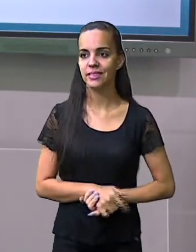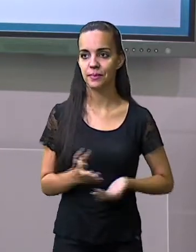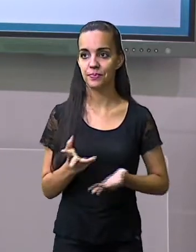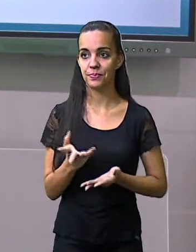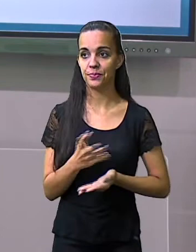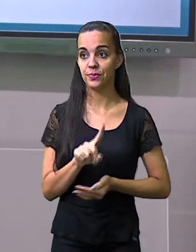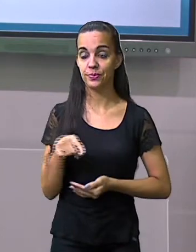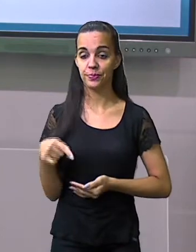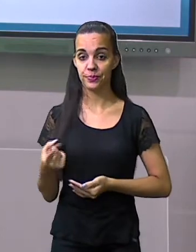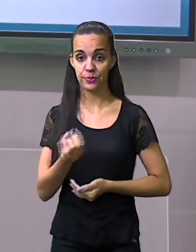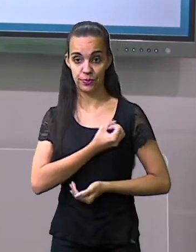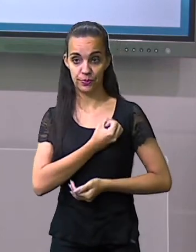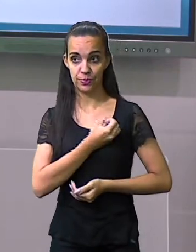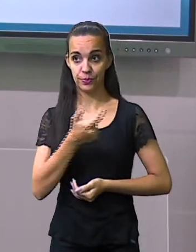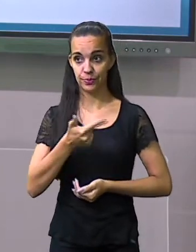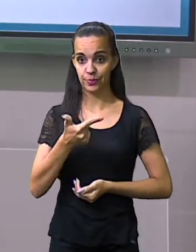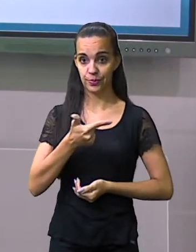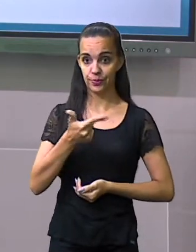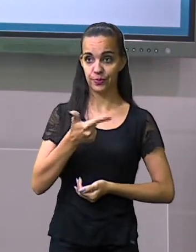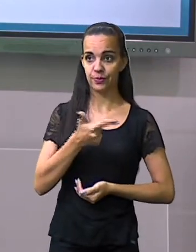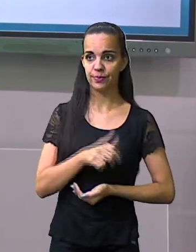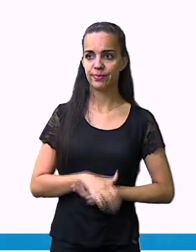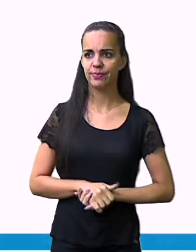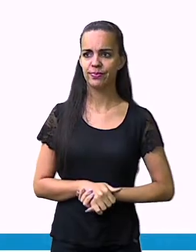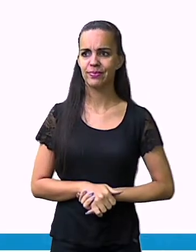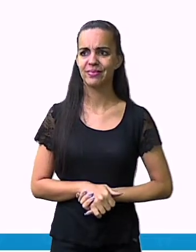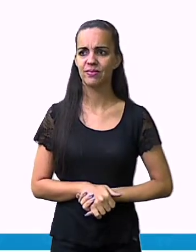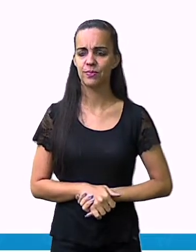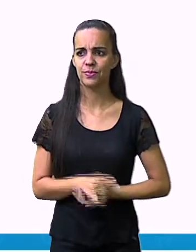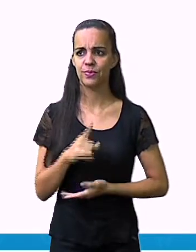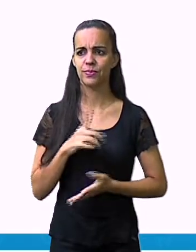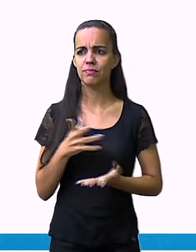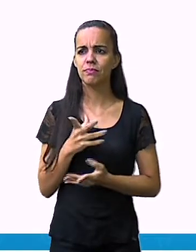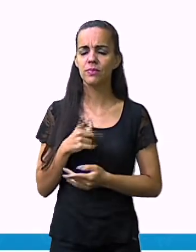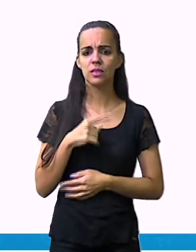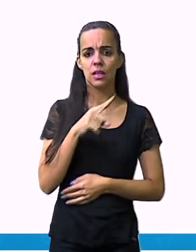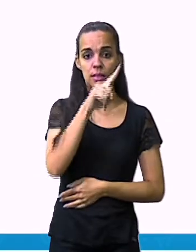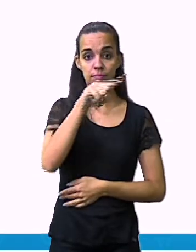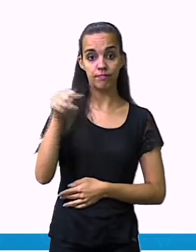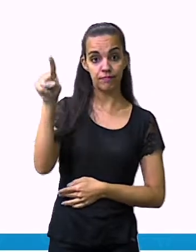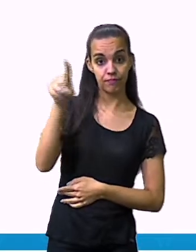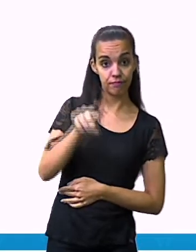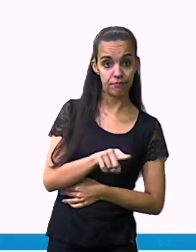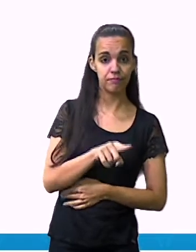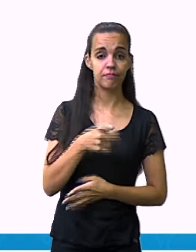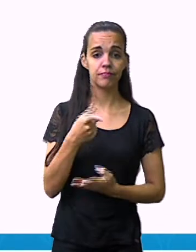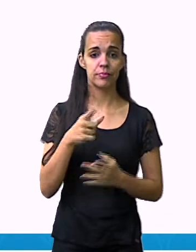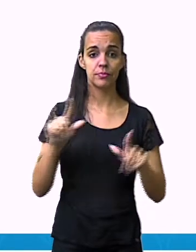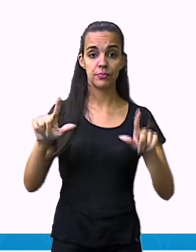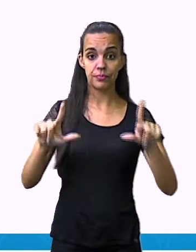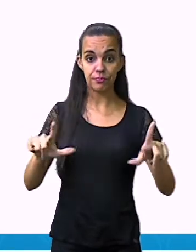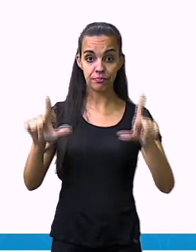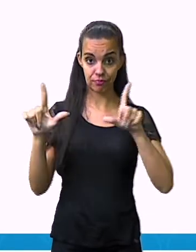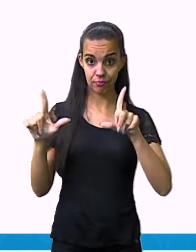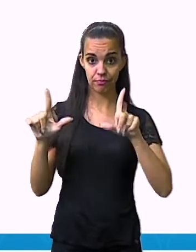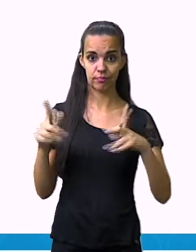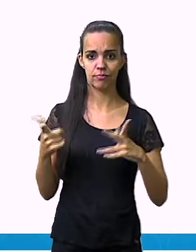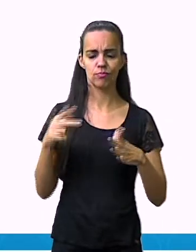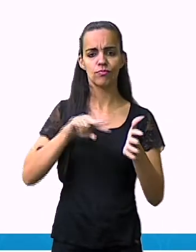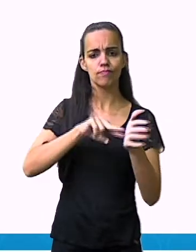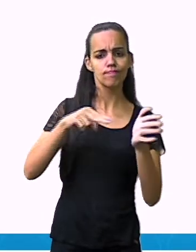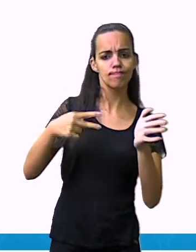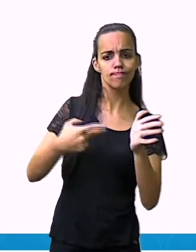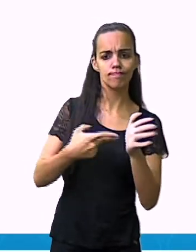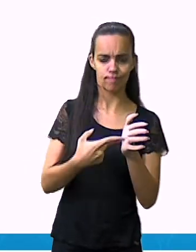vamos para o número dois. Aqui, temos assim, ó, no nosso enunciado. Ligue as placas